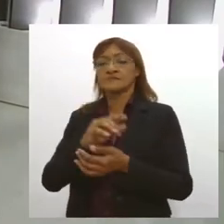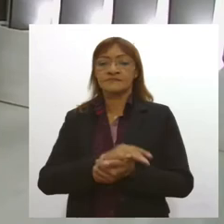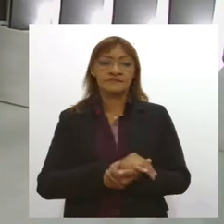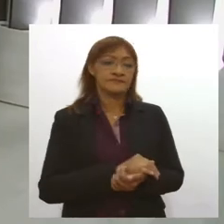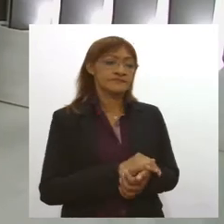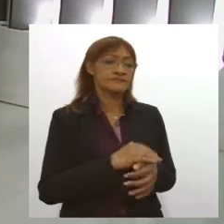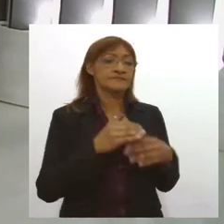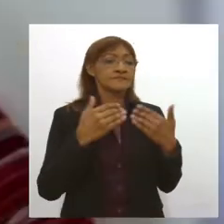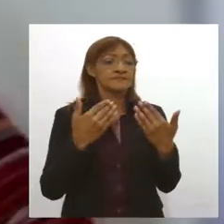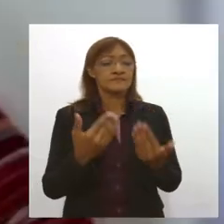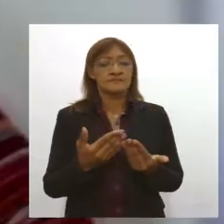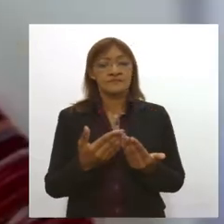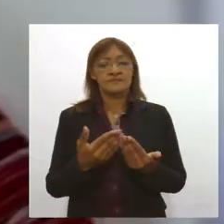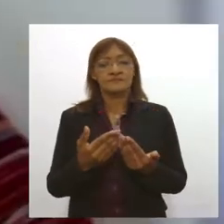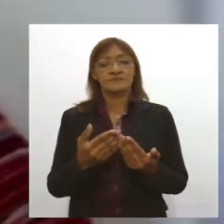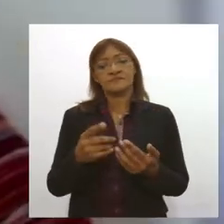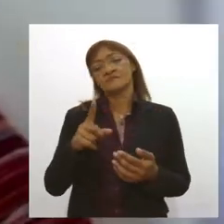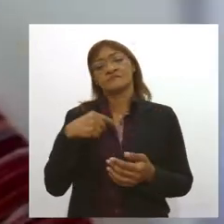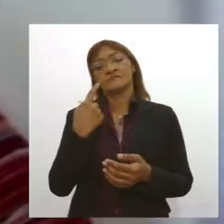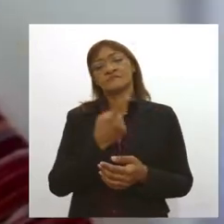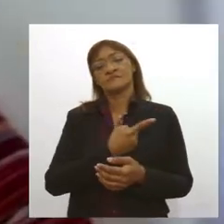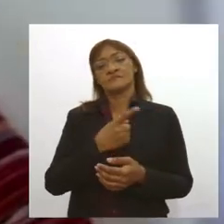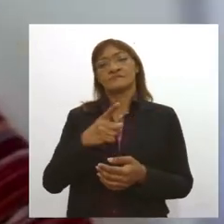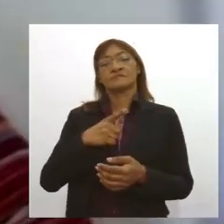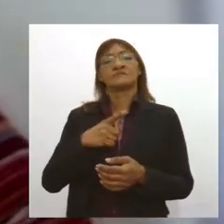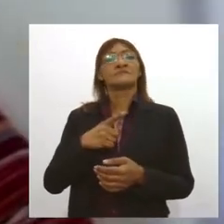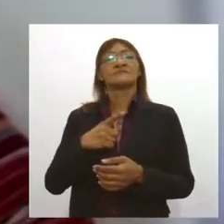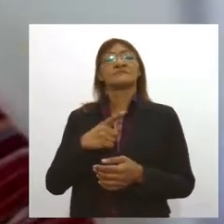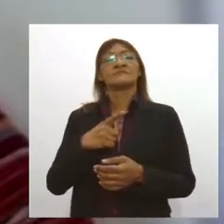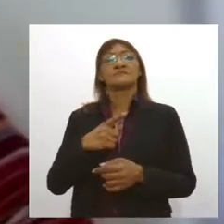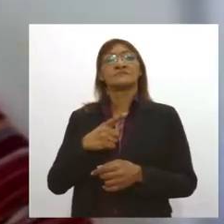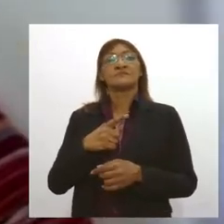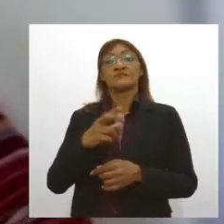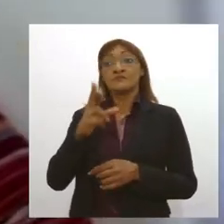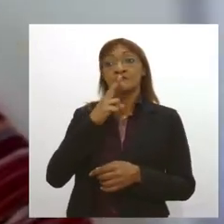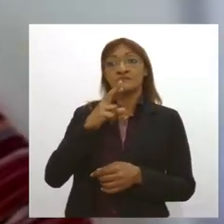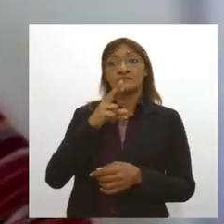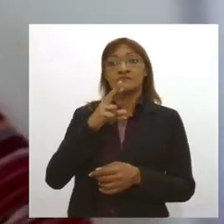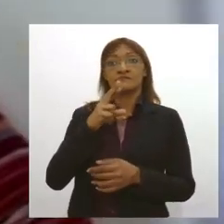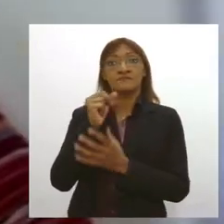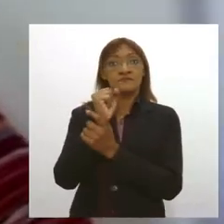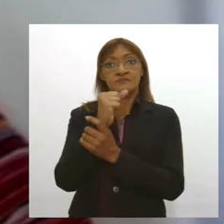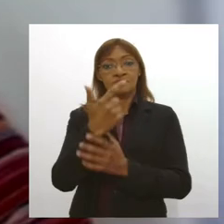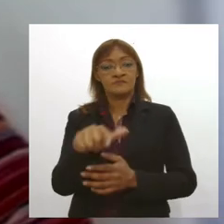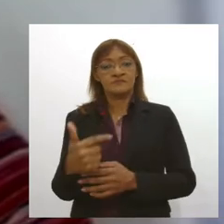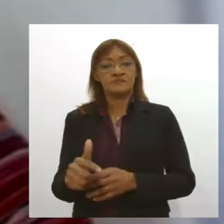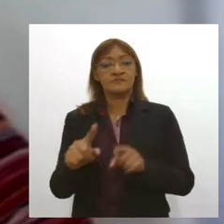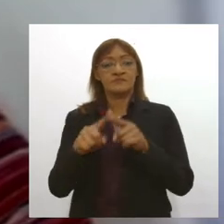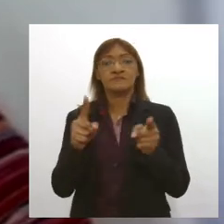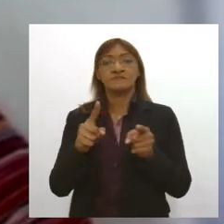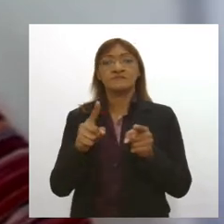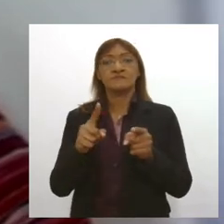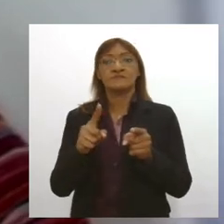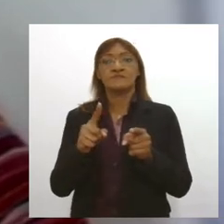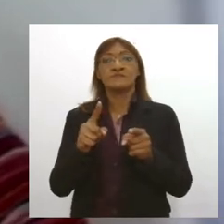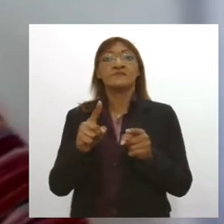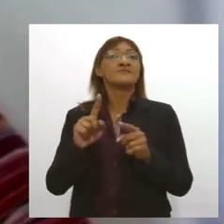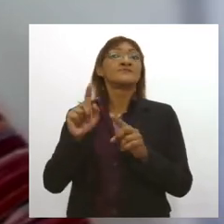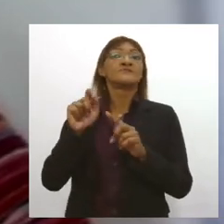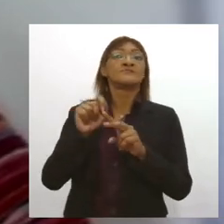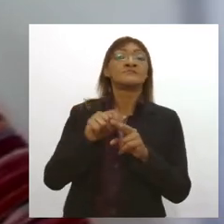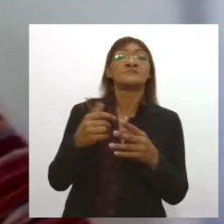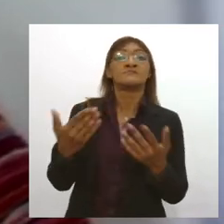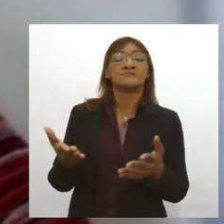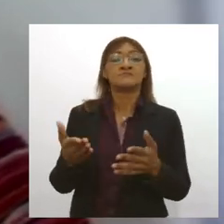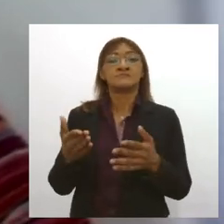uma das possibilidades que a gente tem, que ainda não há uma resposta definitiva, é em relação ao tempo de doença. Então, normalmente, os